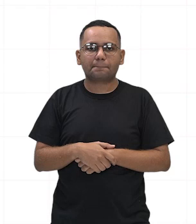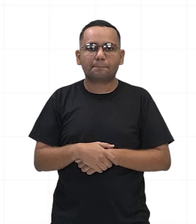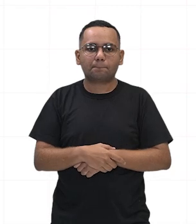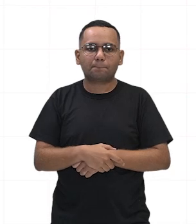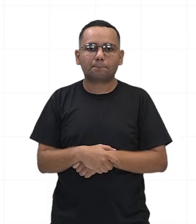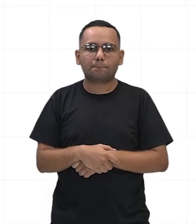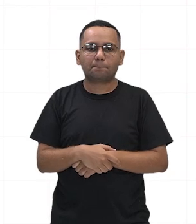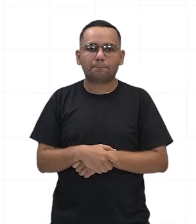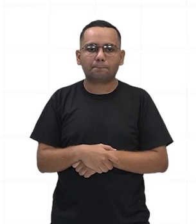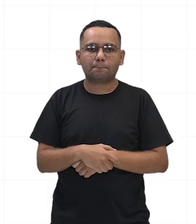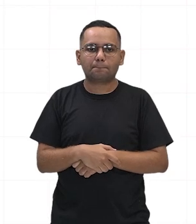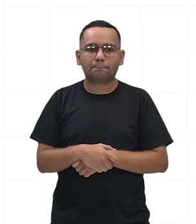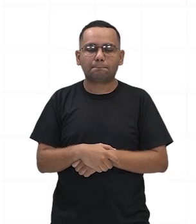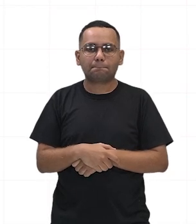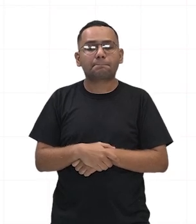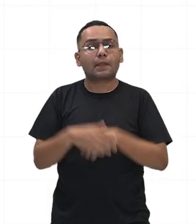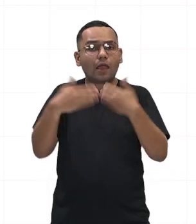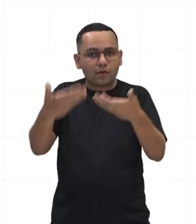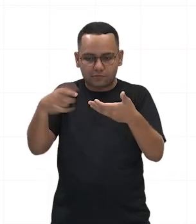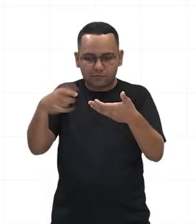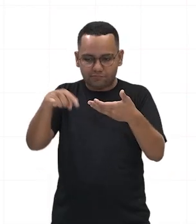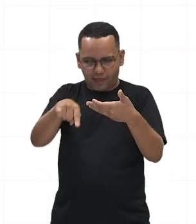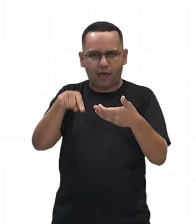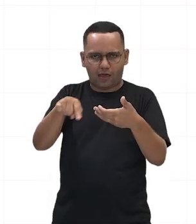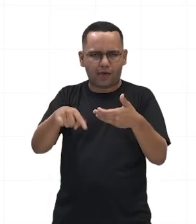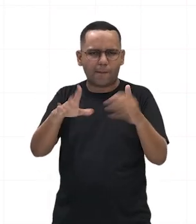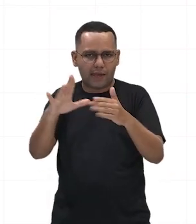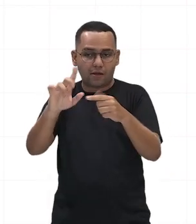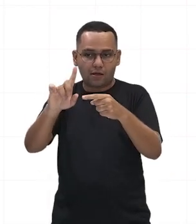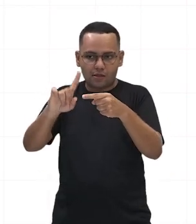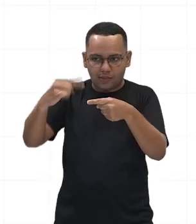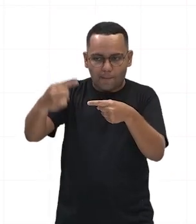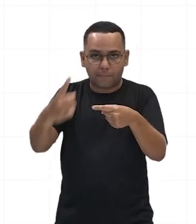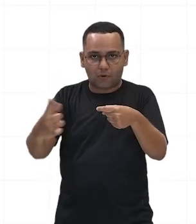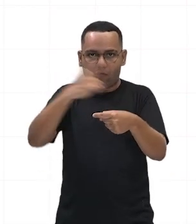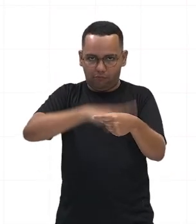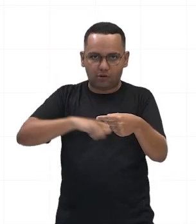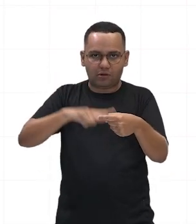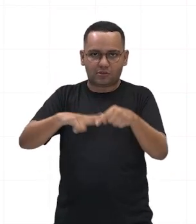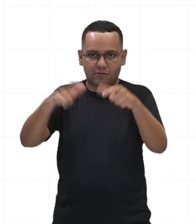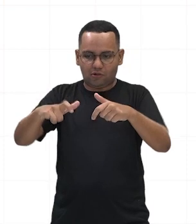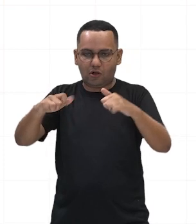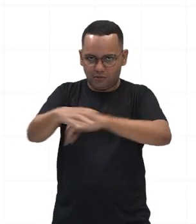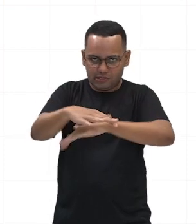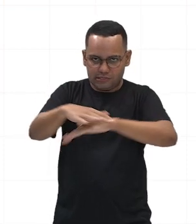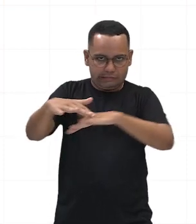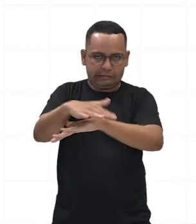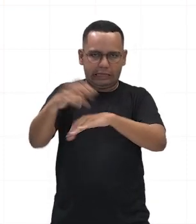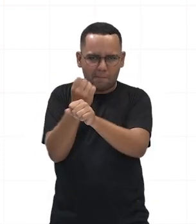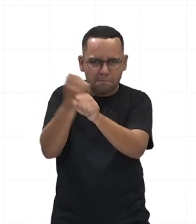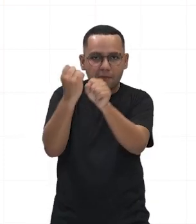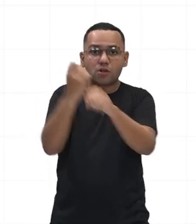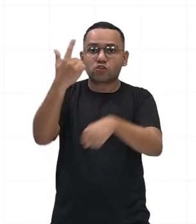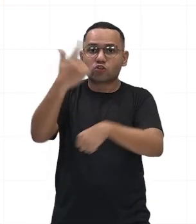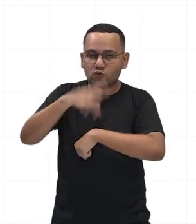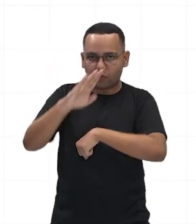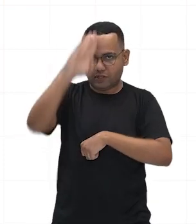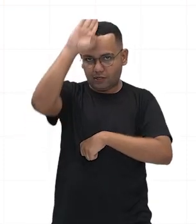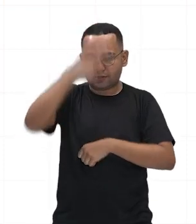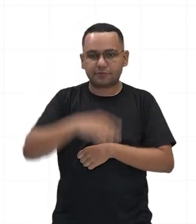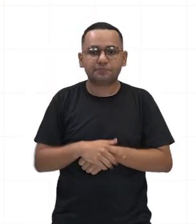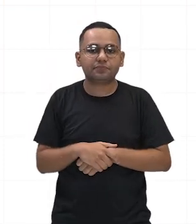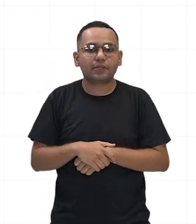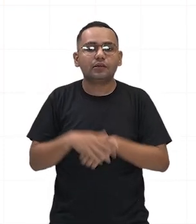Após conquistar Cartago, Roma iniciou sua expansão pelo Mar Mediterrâneo